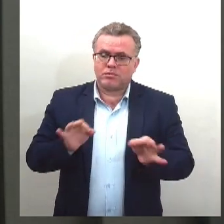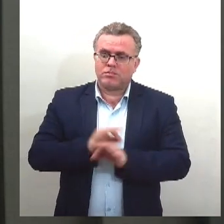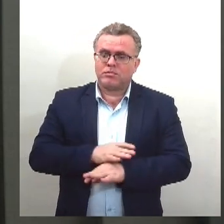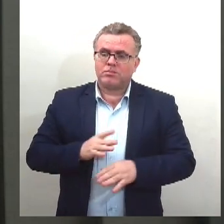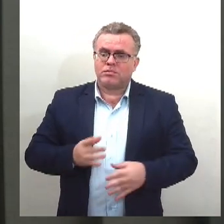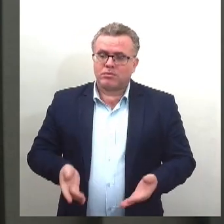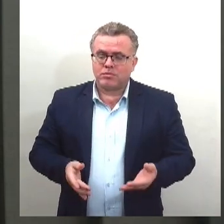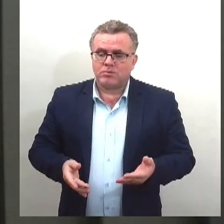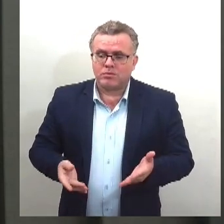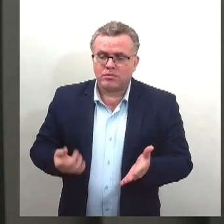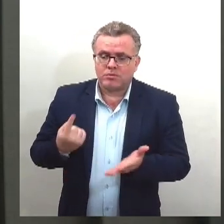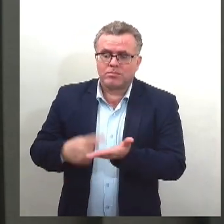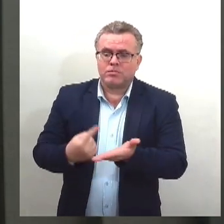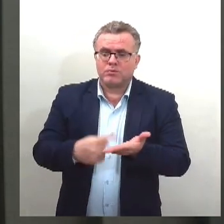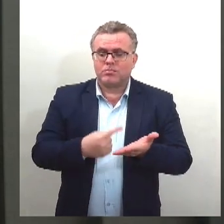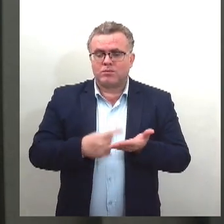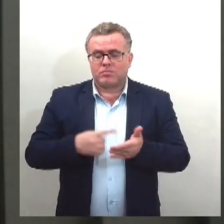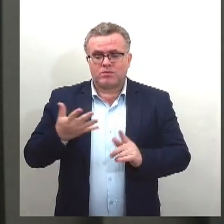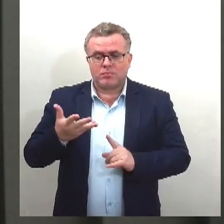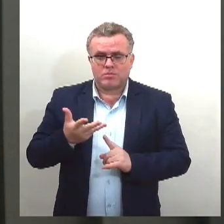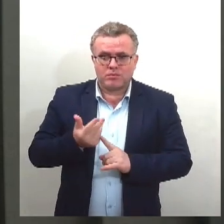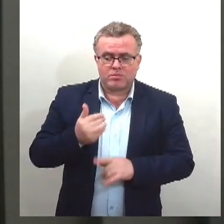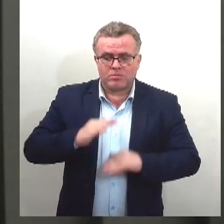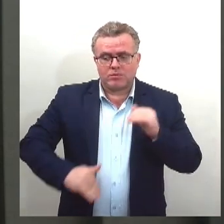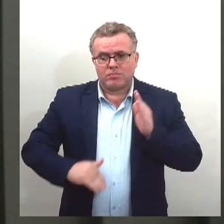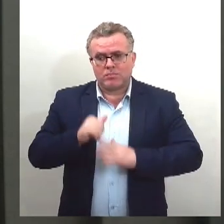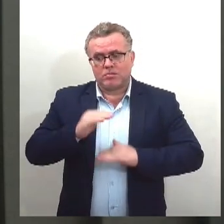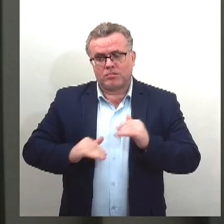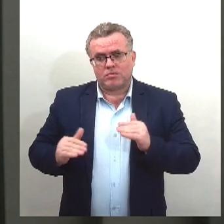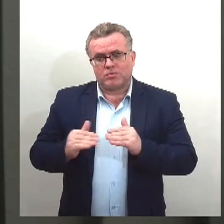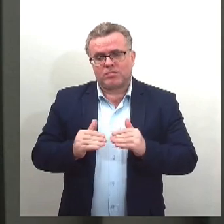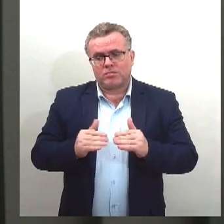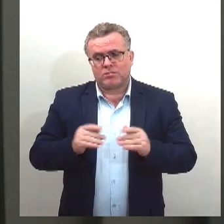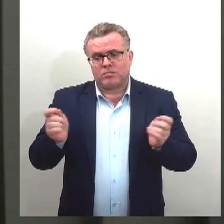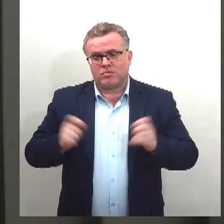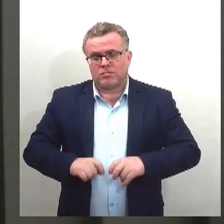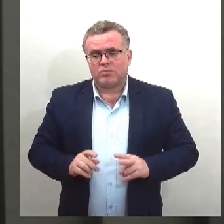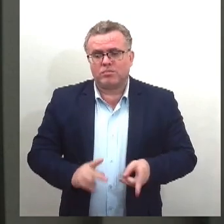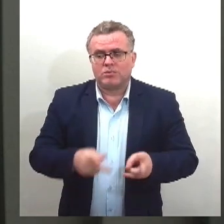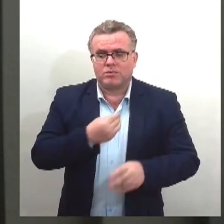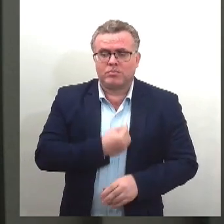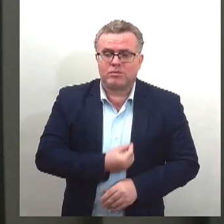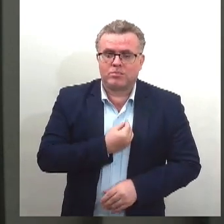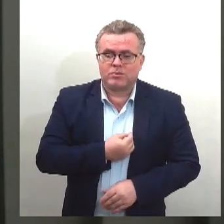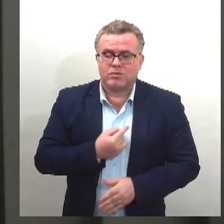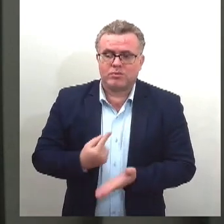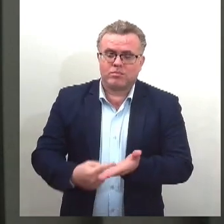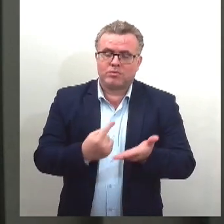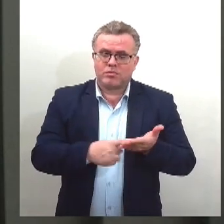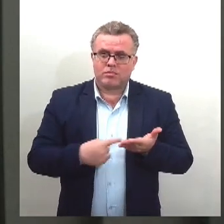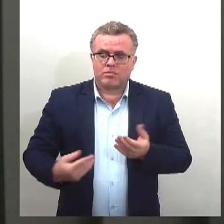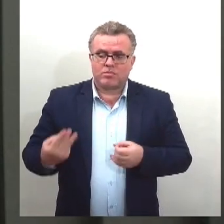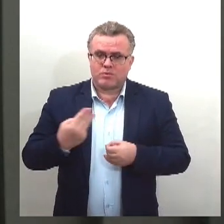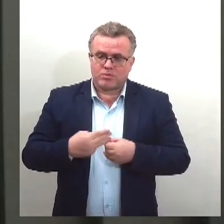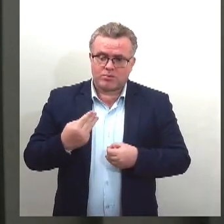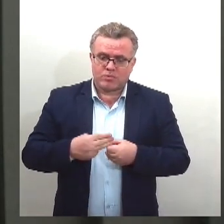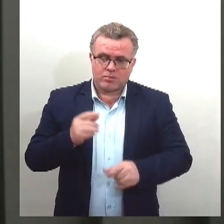credenciamento de artistas e profissionais interessados em participar de eventos promovidos pelo município. As inscrições são